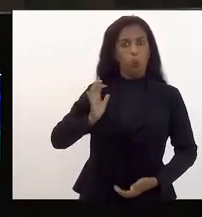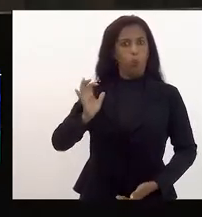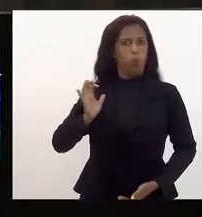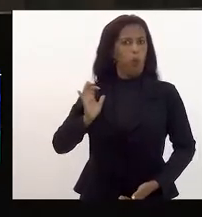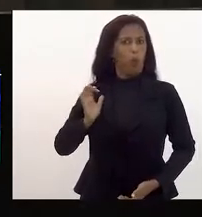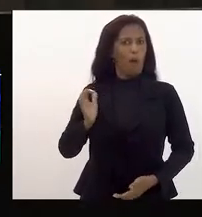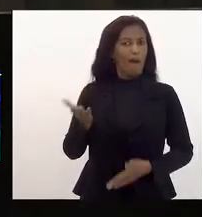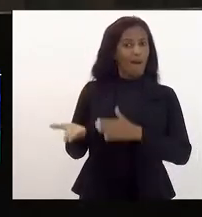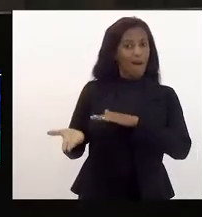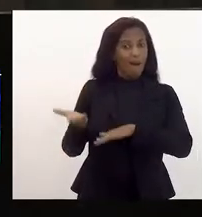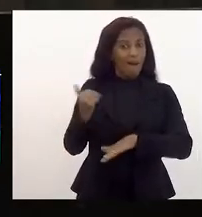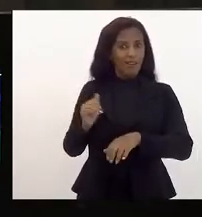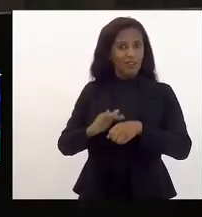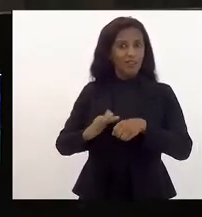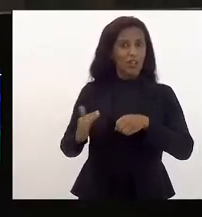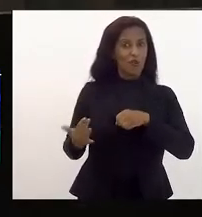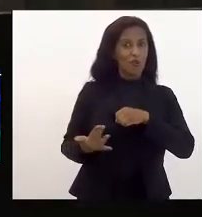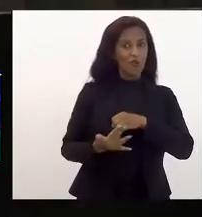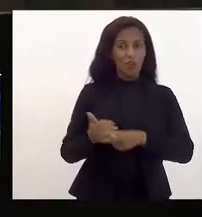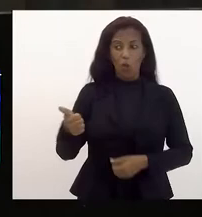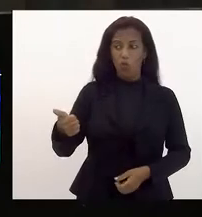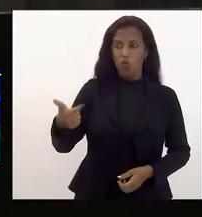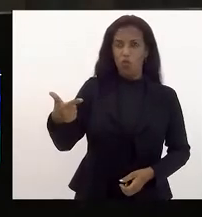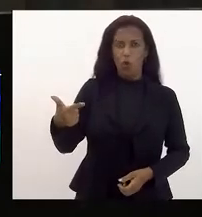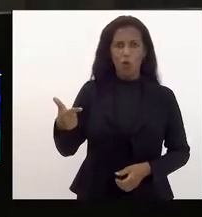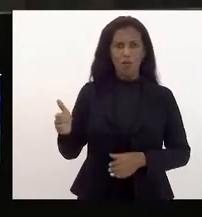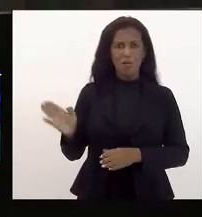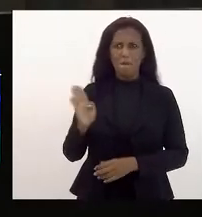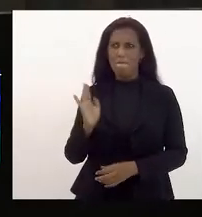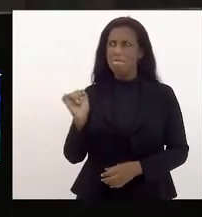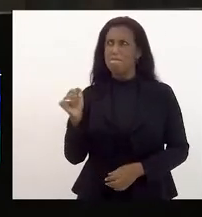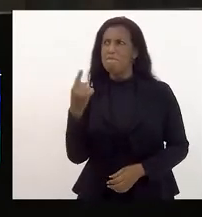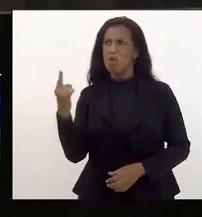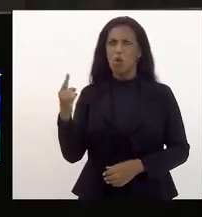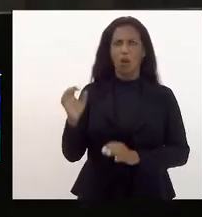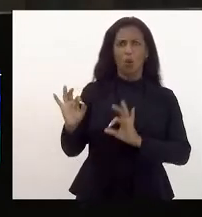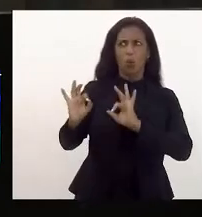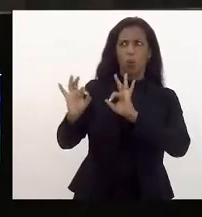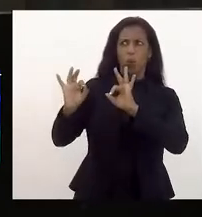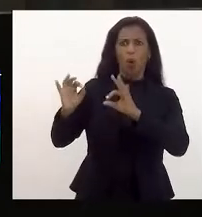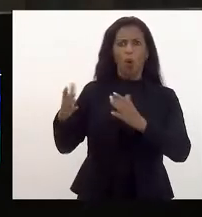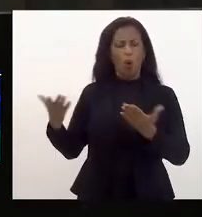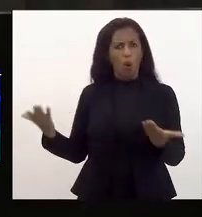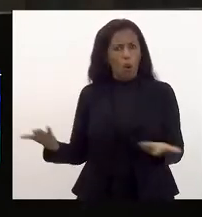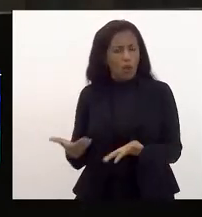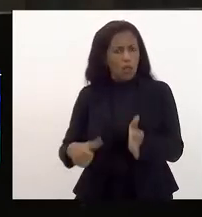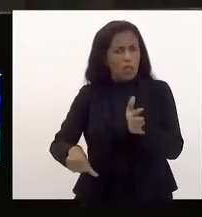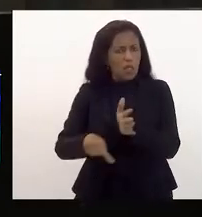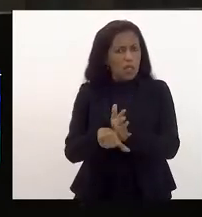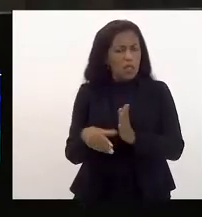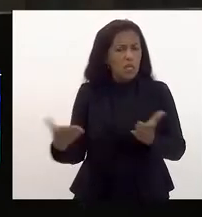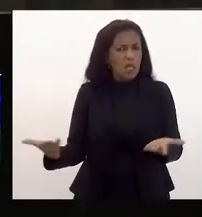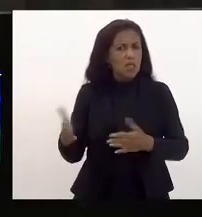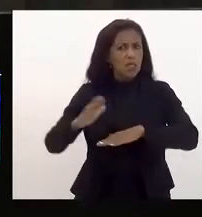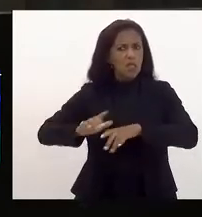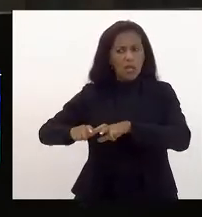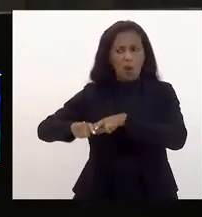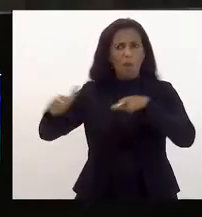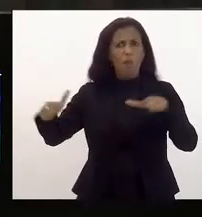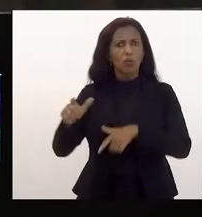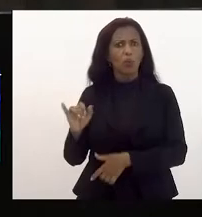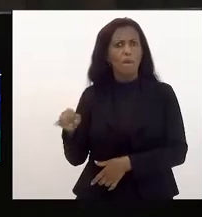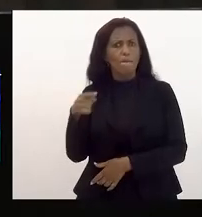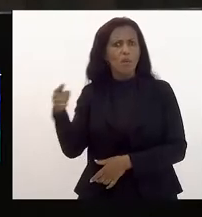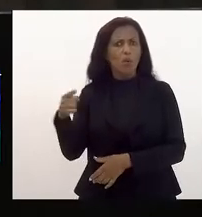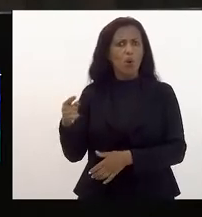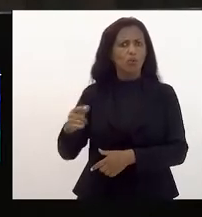bilionários no Brasil, após a pandemia há 20. de como? Que crise é essa? Crise para quem? Quem está pagando